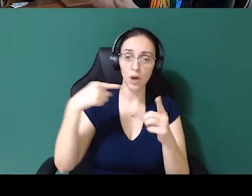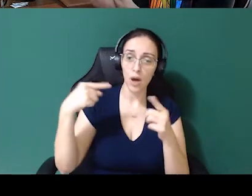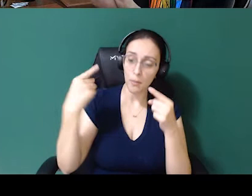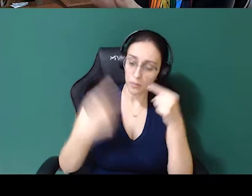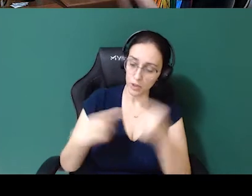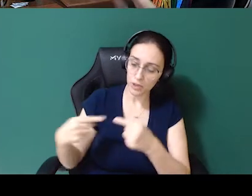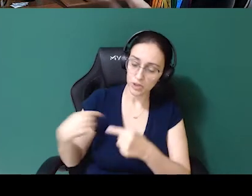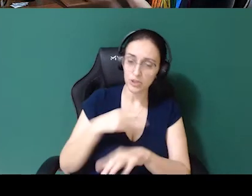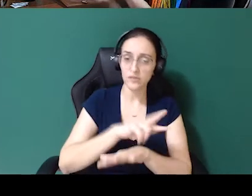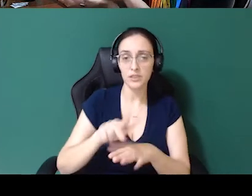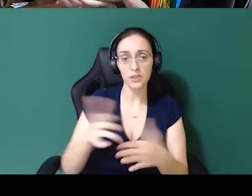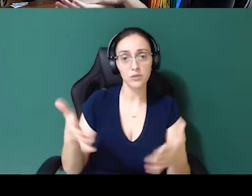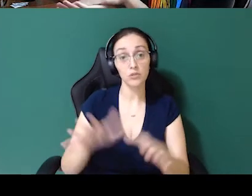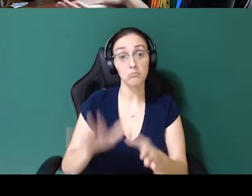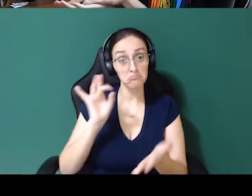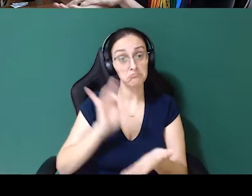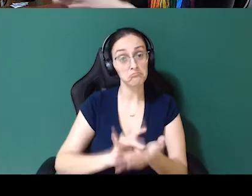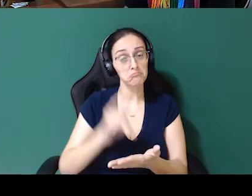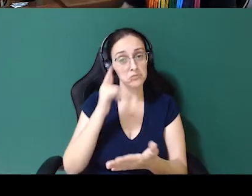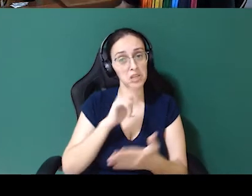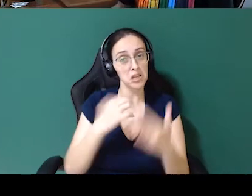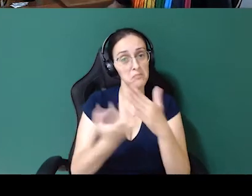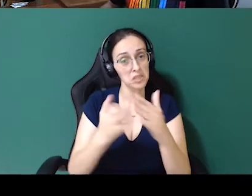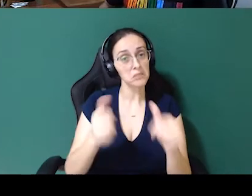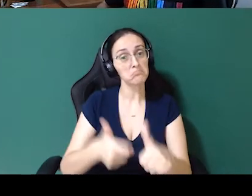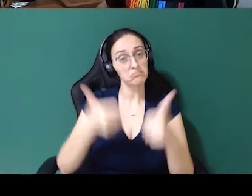diversidade e inclusão realmente chegam nas empresas.